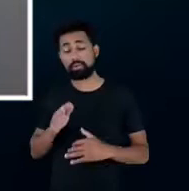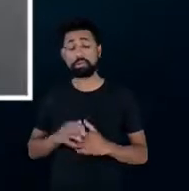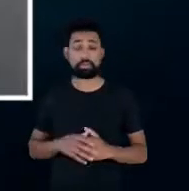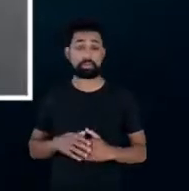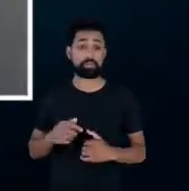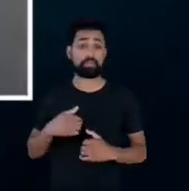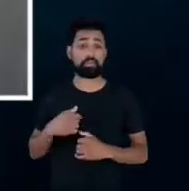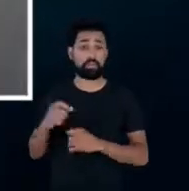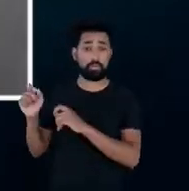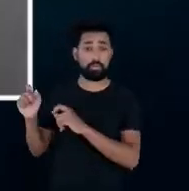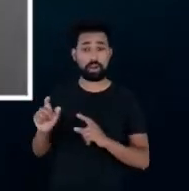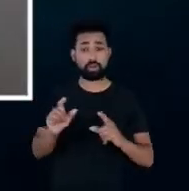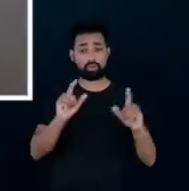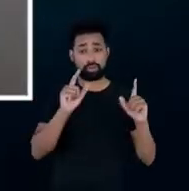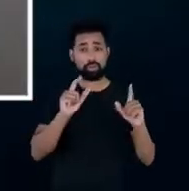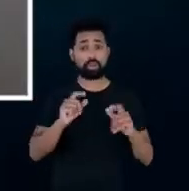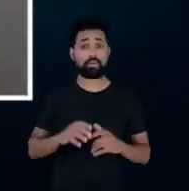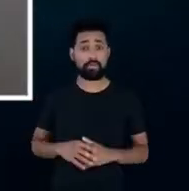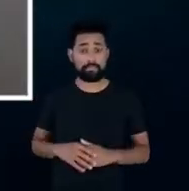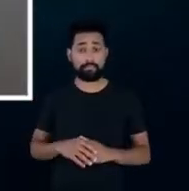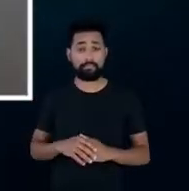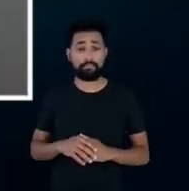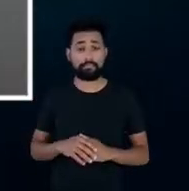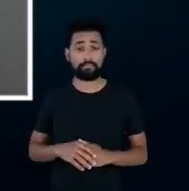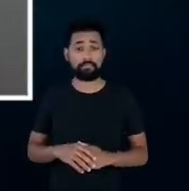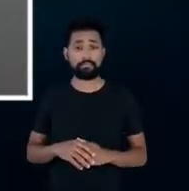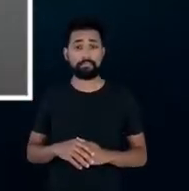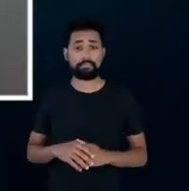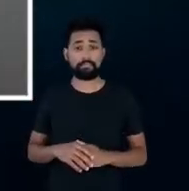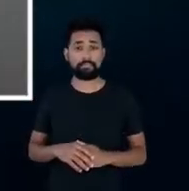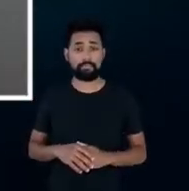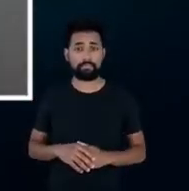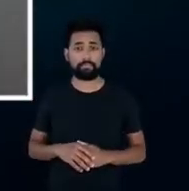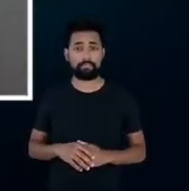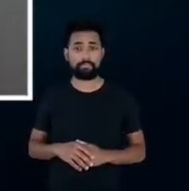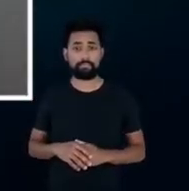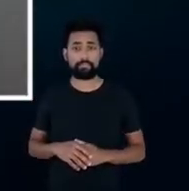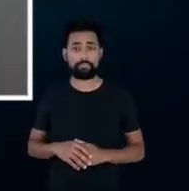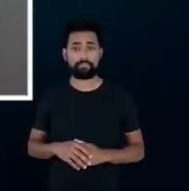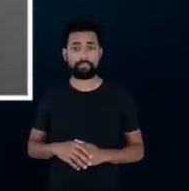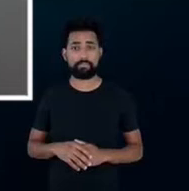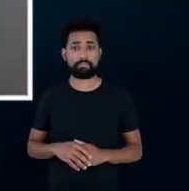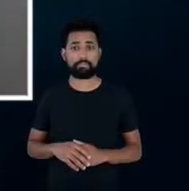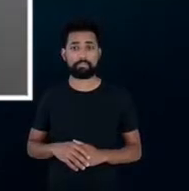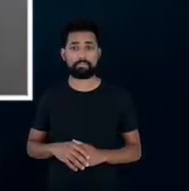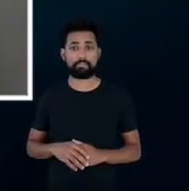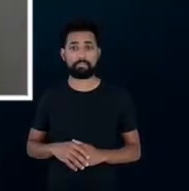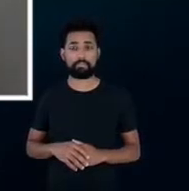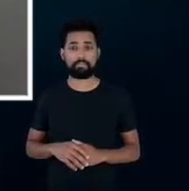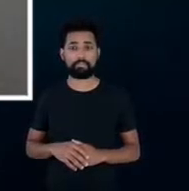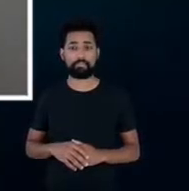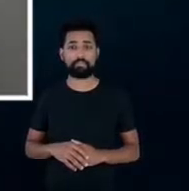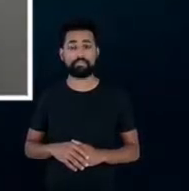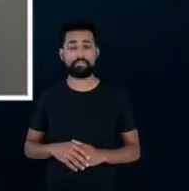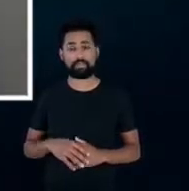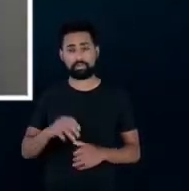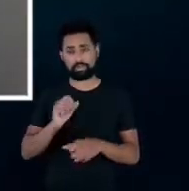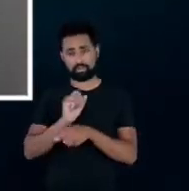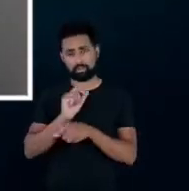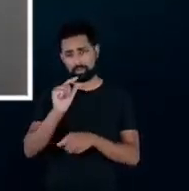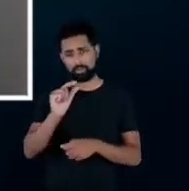vou compartilhar aqui a tela com vocês um minuto